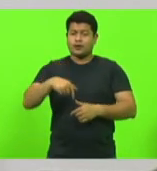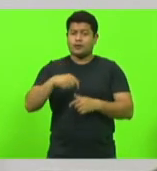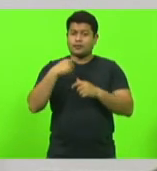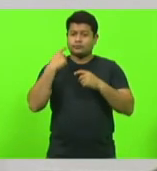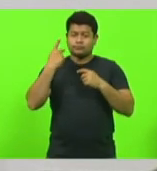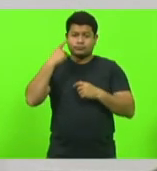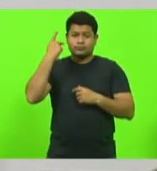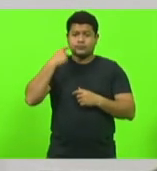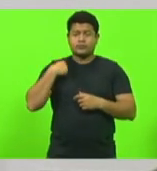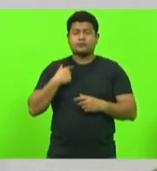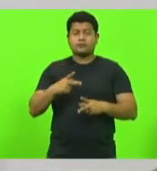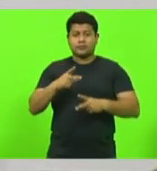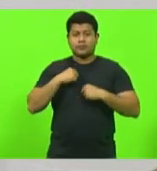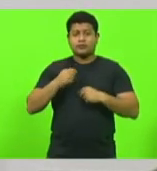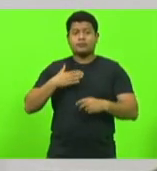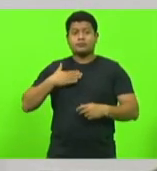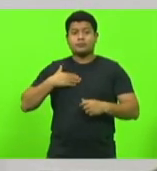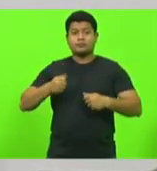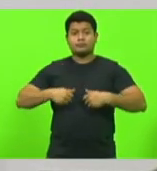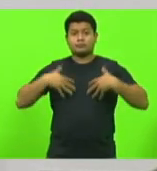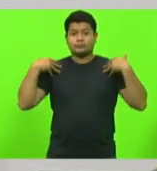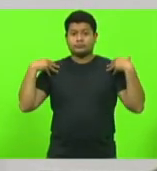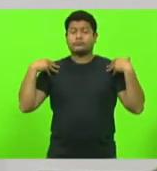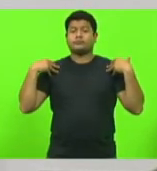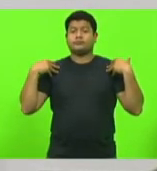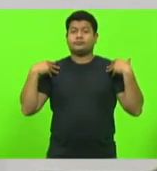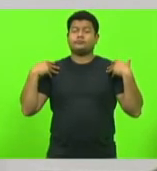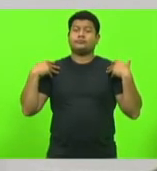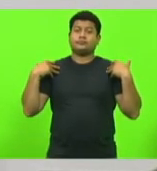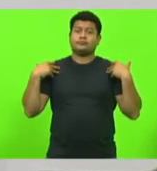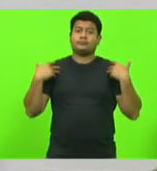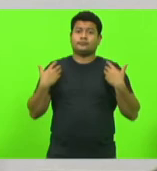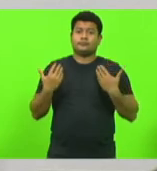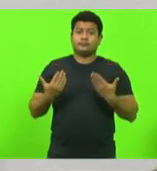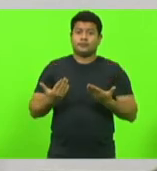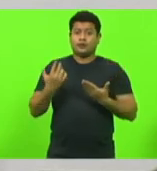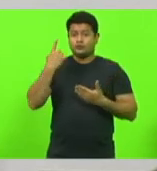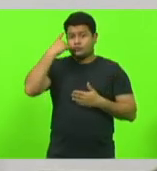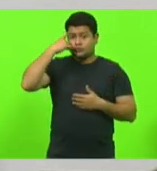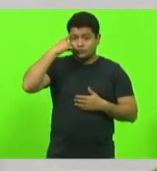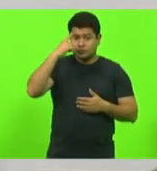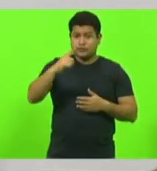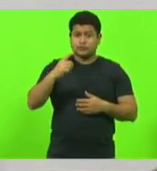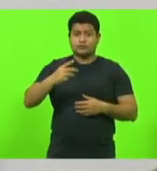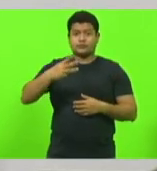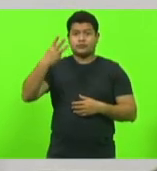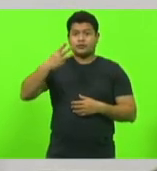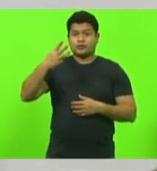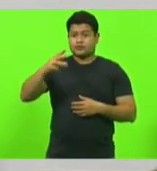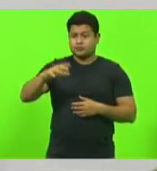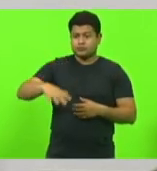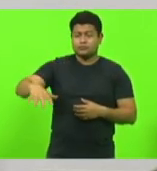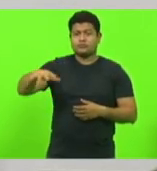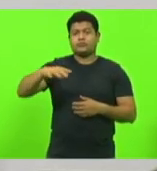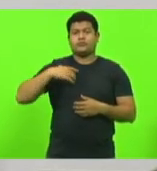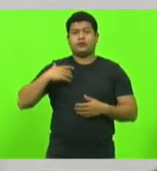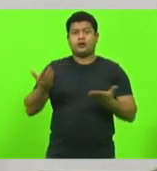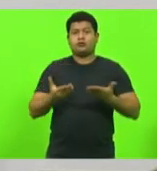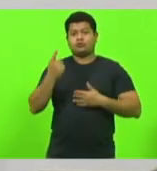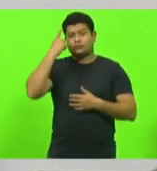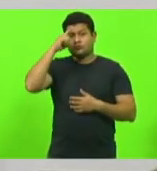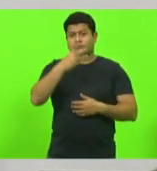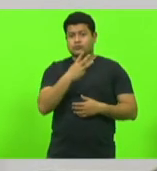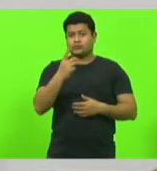merece a minha homenagem, que trata pontualmente do dia do terceiro setor, que passa a ser agora 31 de julho,